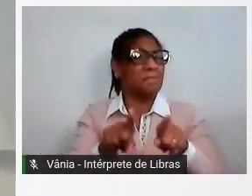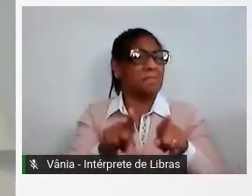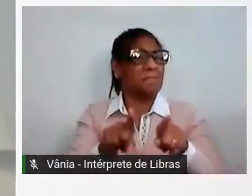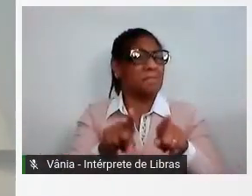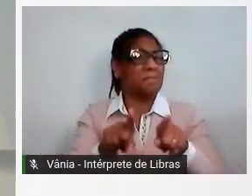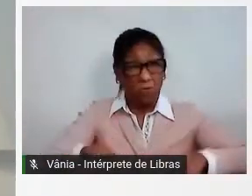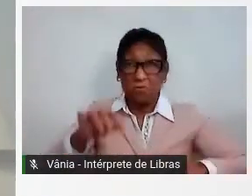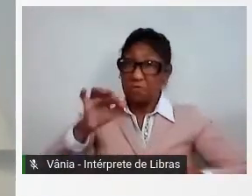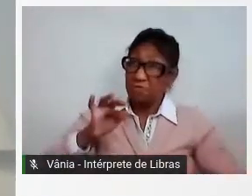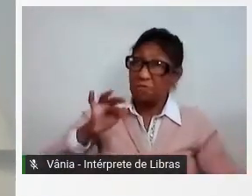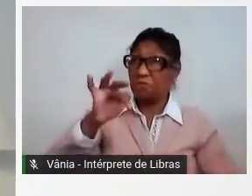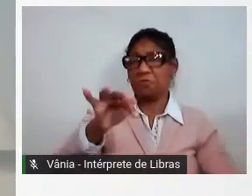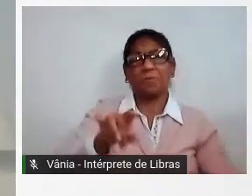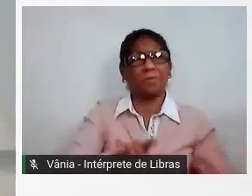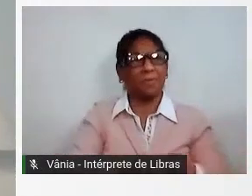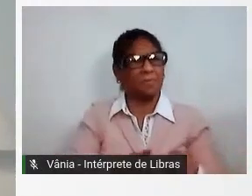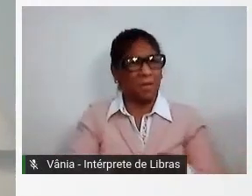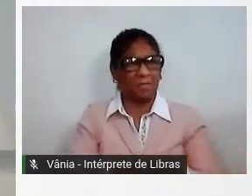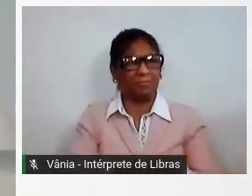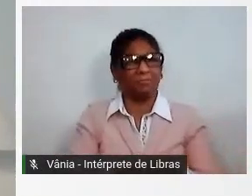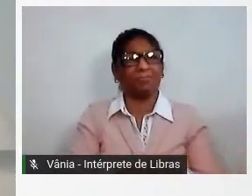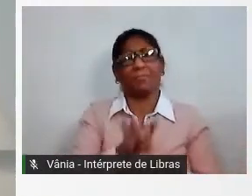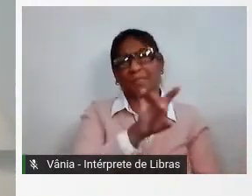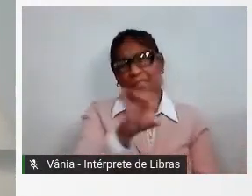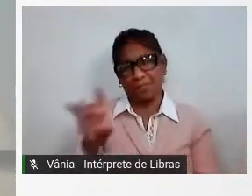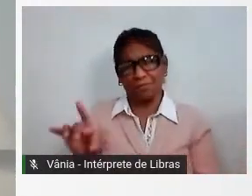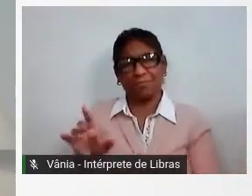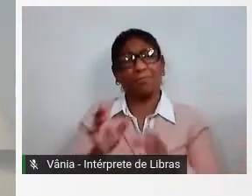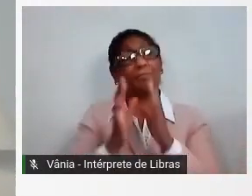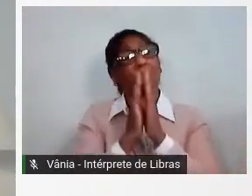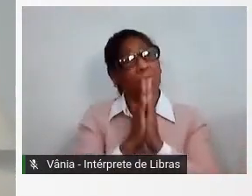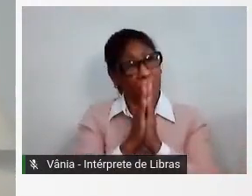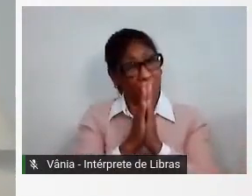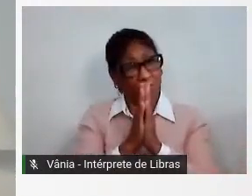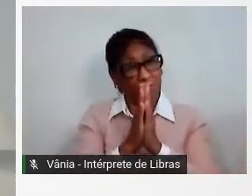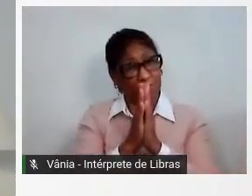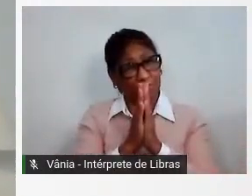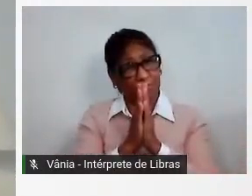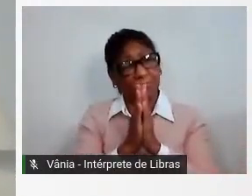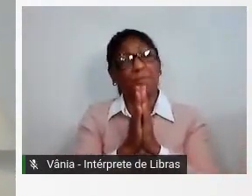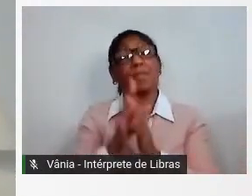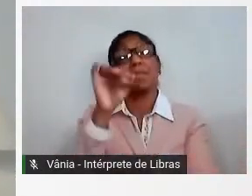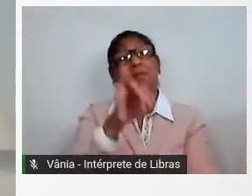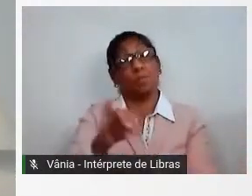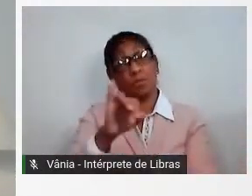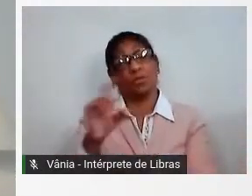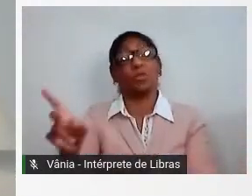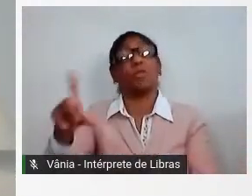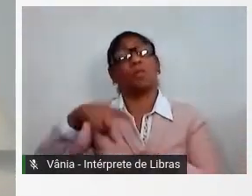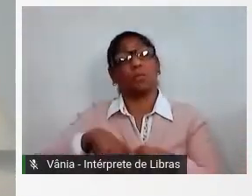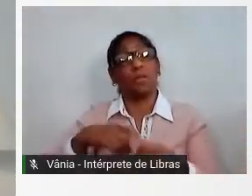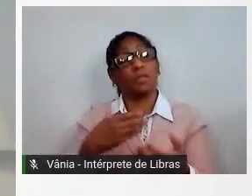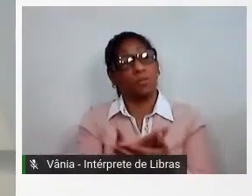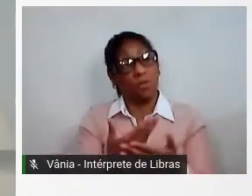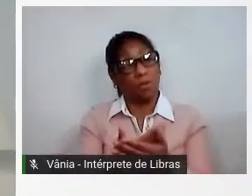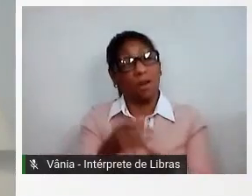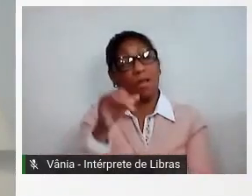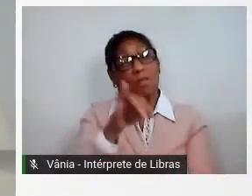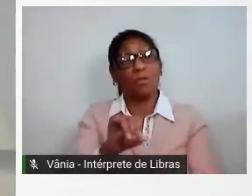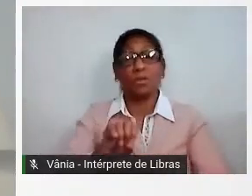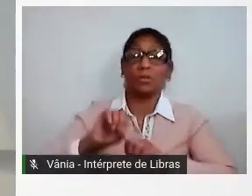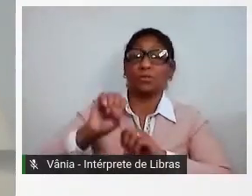e principalmente em relação aos seus próprios futuros. Portanto, mais uma vez eu insisto. É importante a educação. Ela é